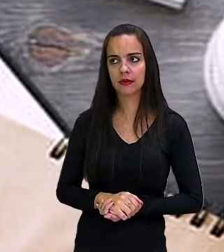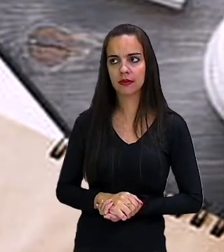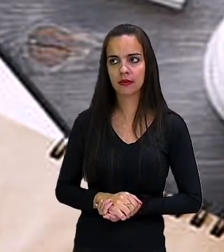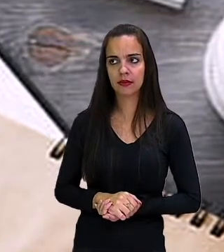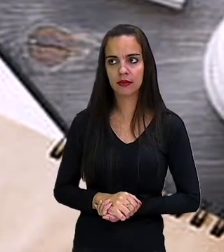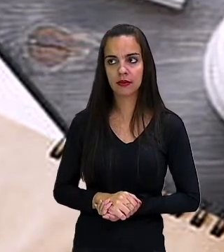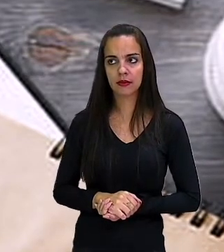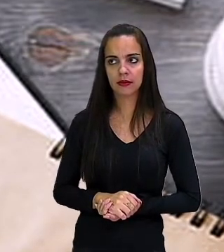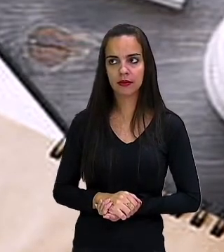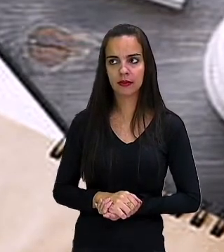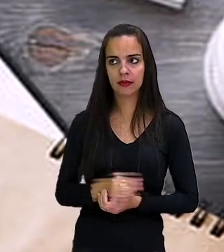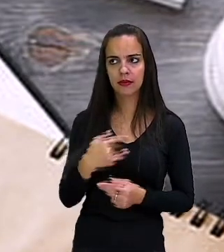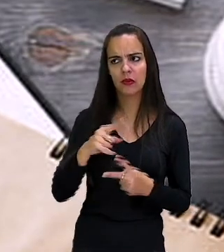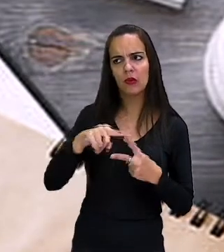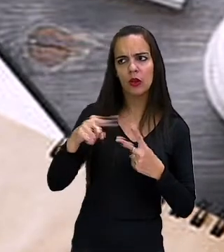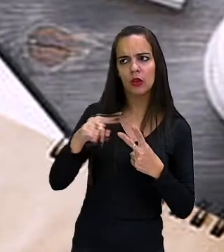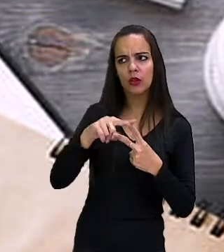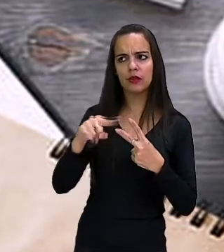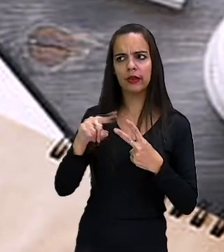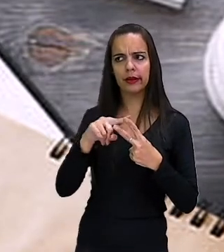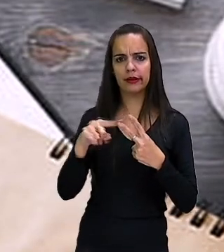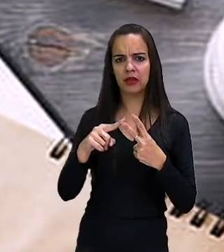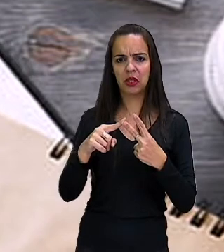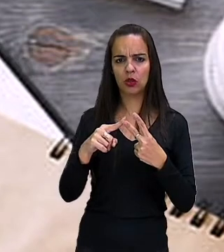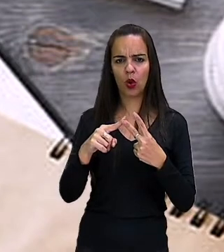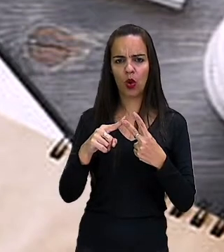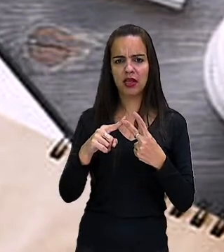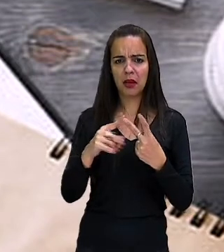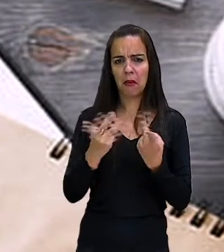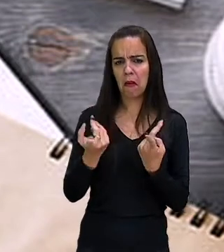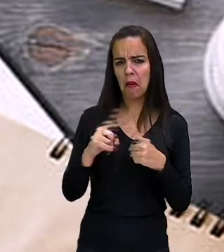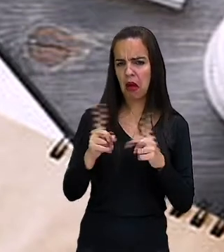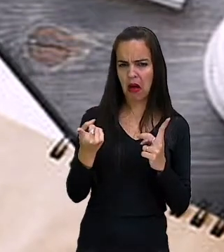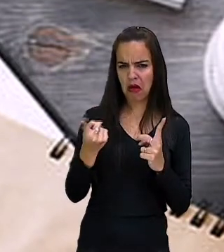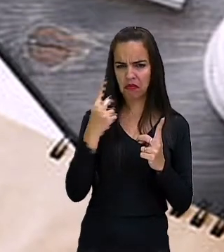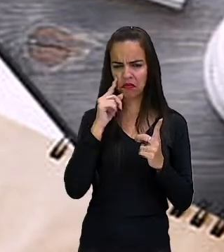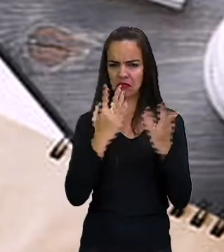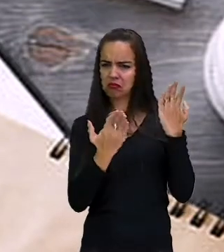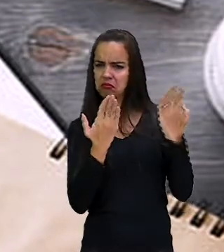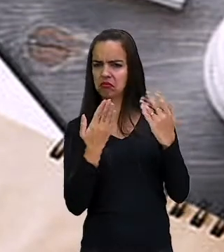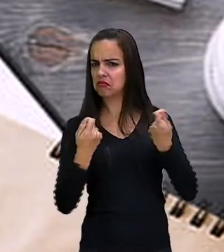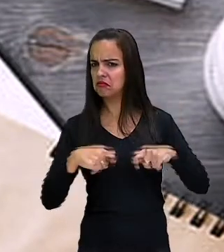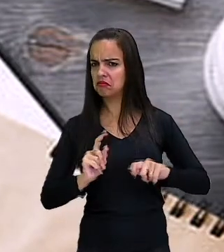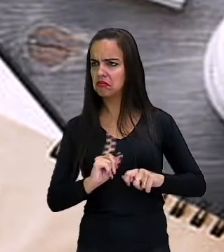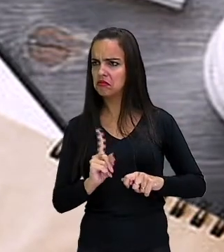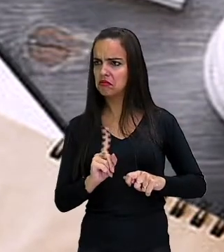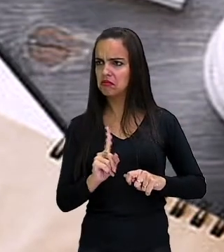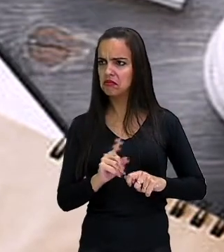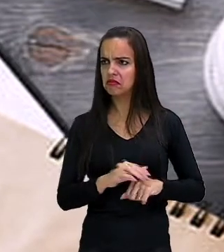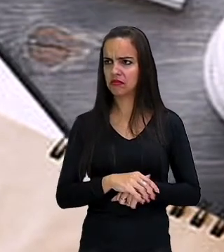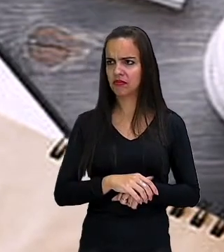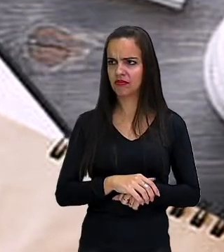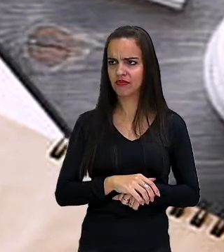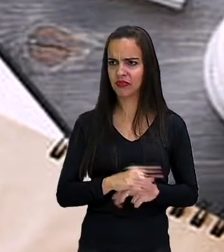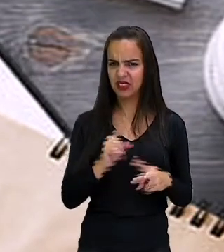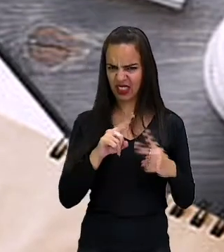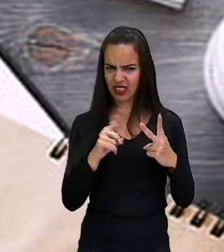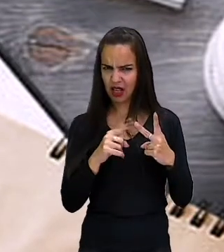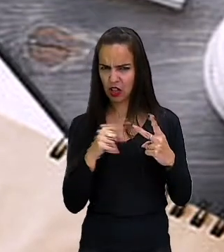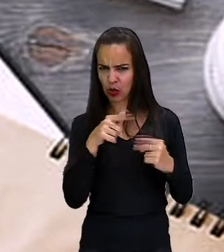Então, os dois não são fontes confiáveis de informações. Qual seria a opção?